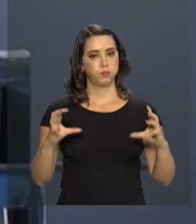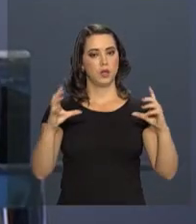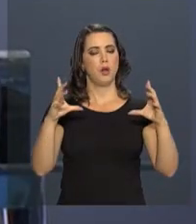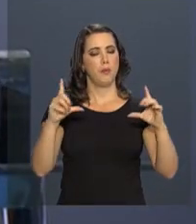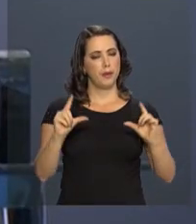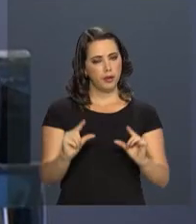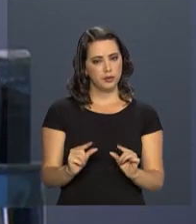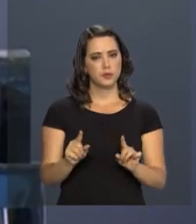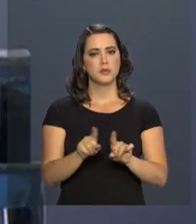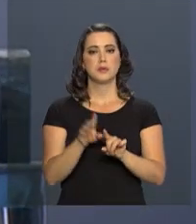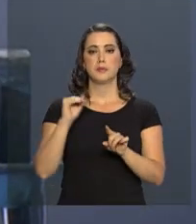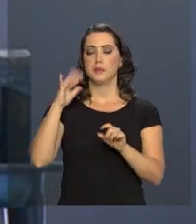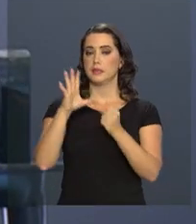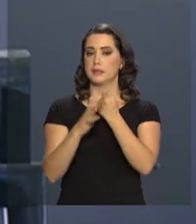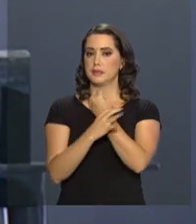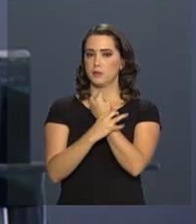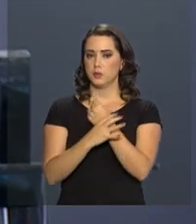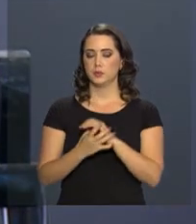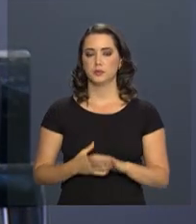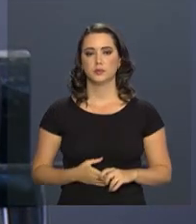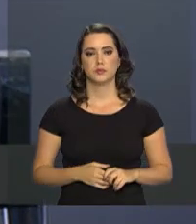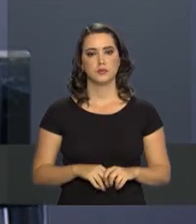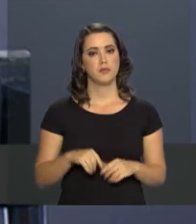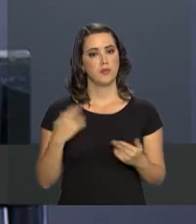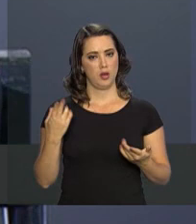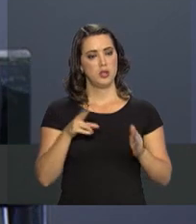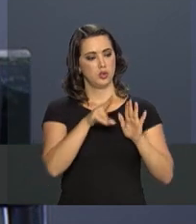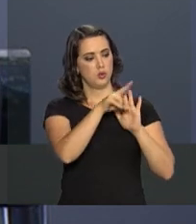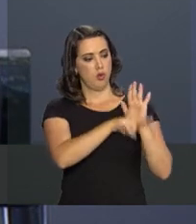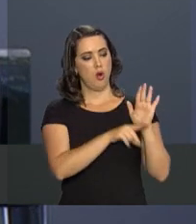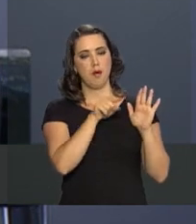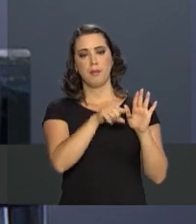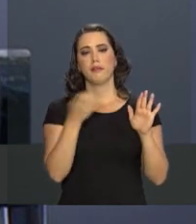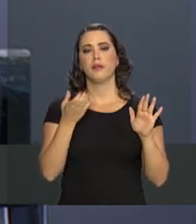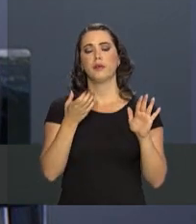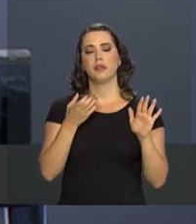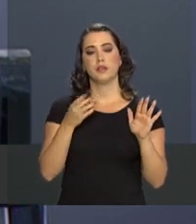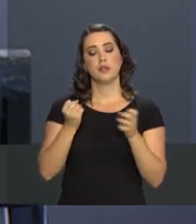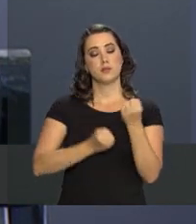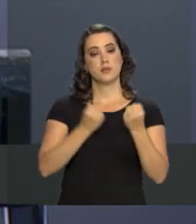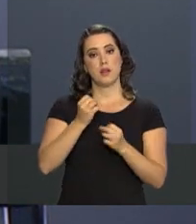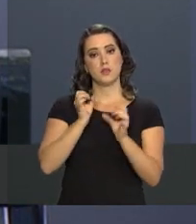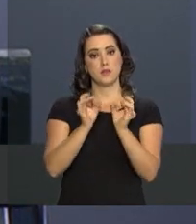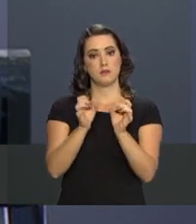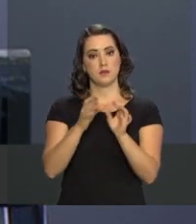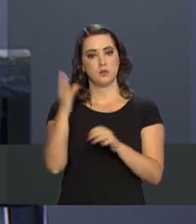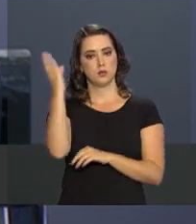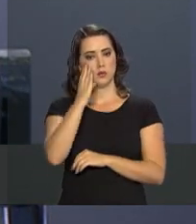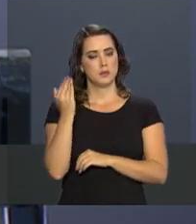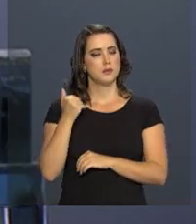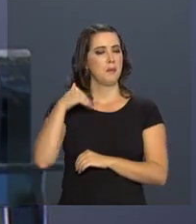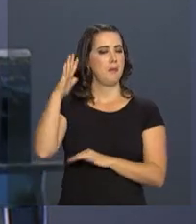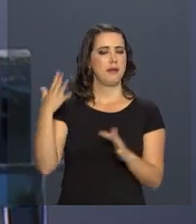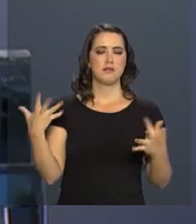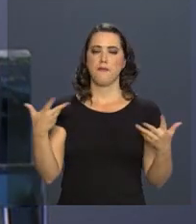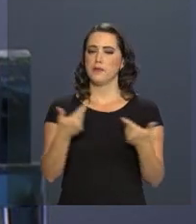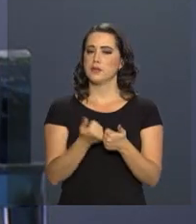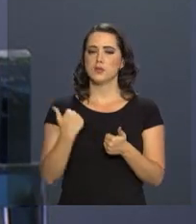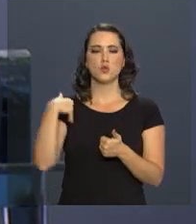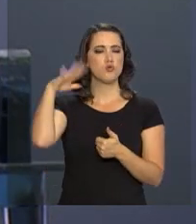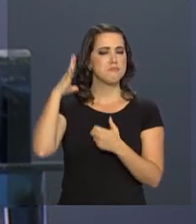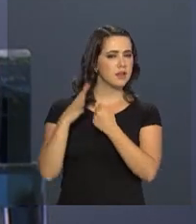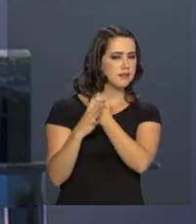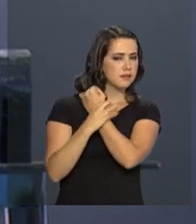2030 prevê que os veículos comercializados no Brasil serão mais eficientes e mais seguros.